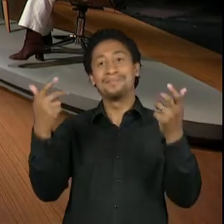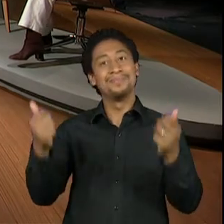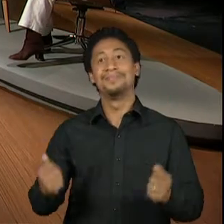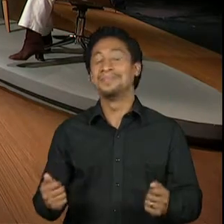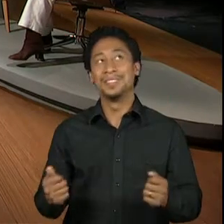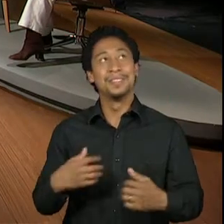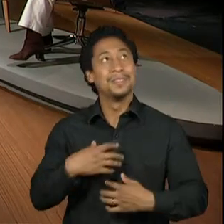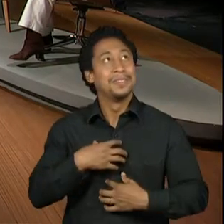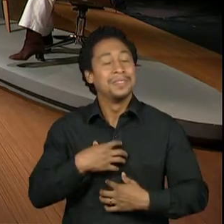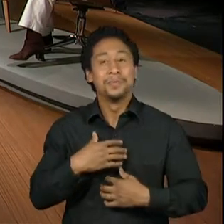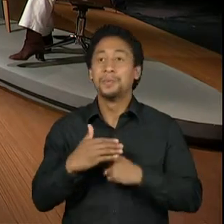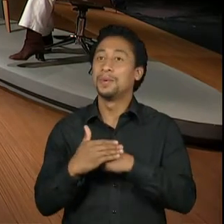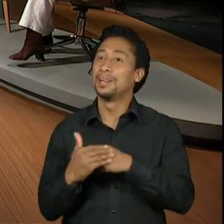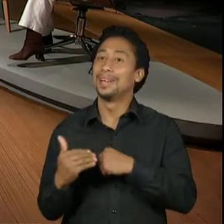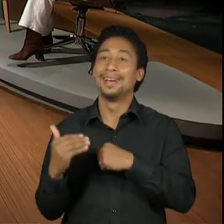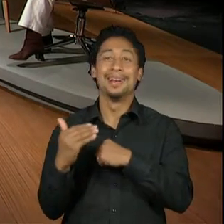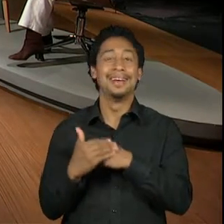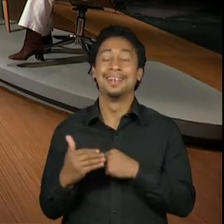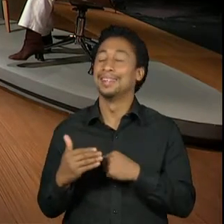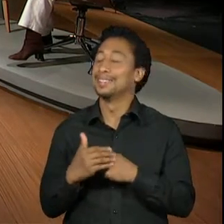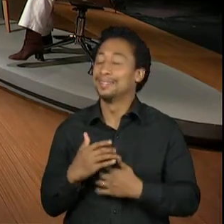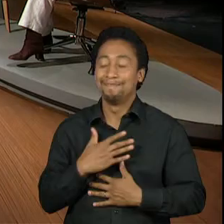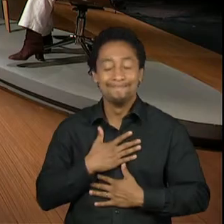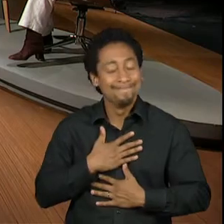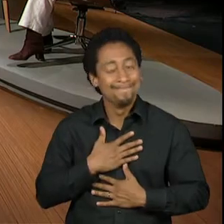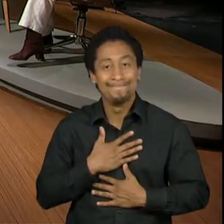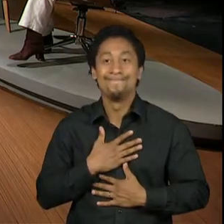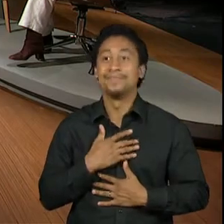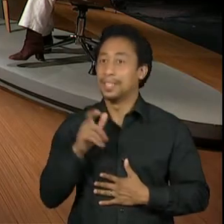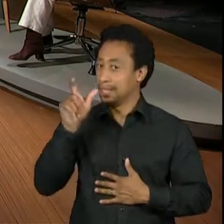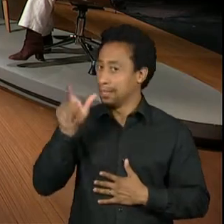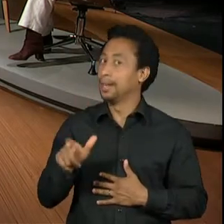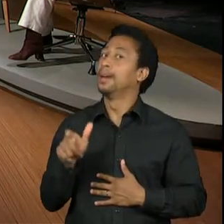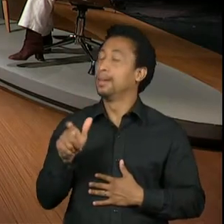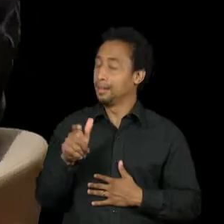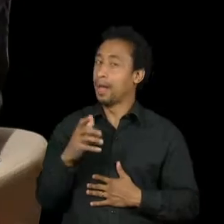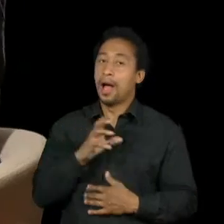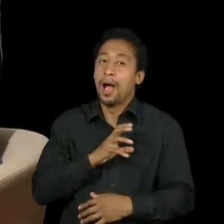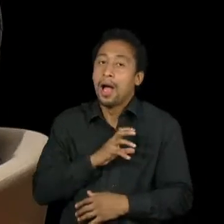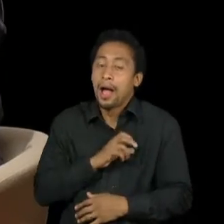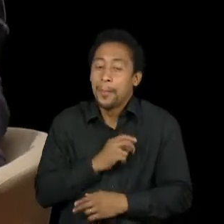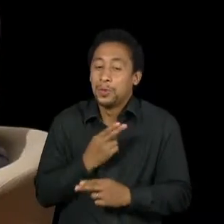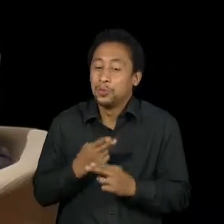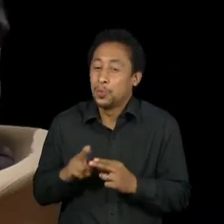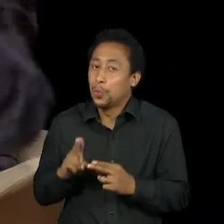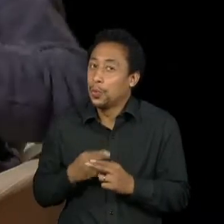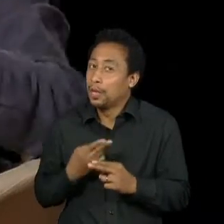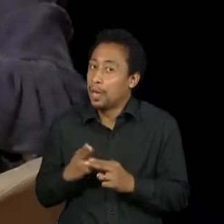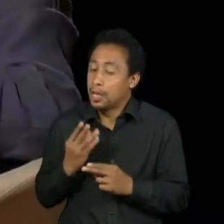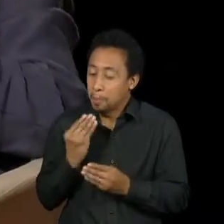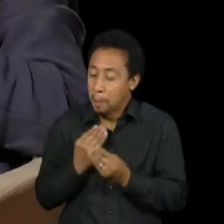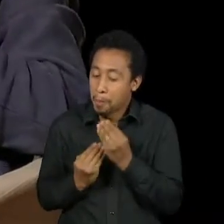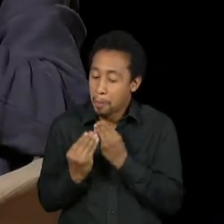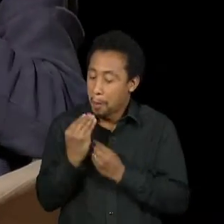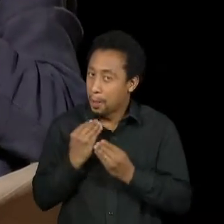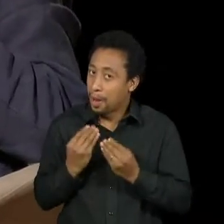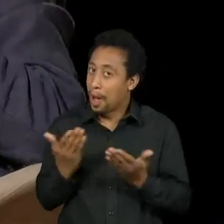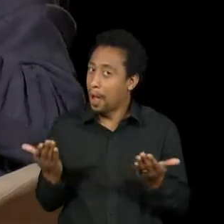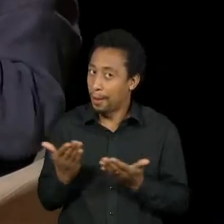sempre tive um carinho muito grande pelo Acácio. Ele era um grande comedor de chocolate. Depois agora nem pode mais ir para o chocolate, porque deu